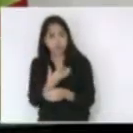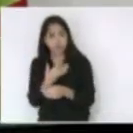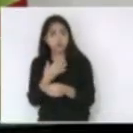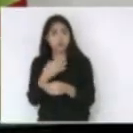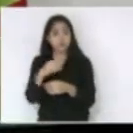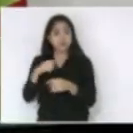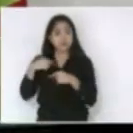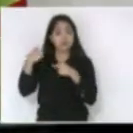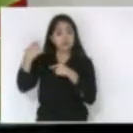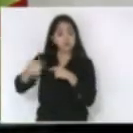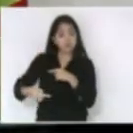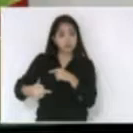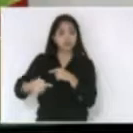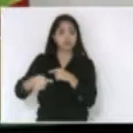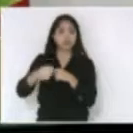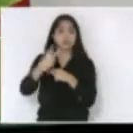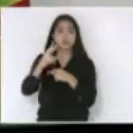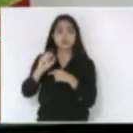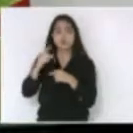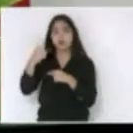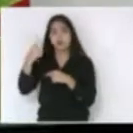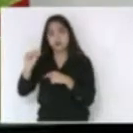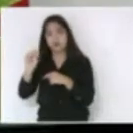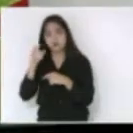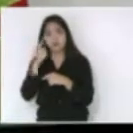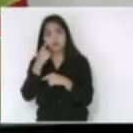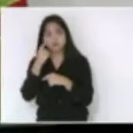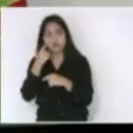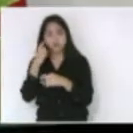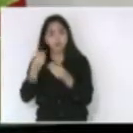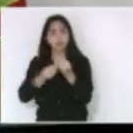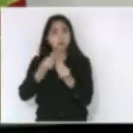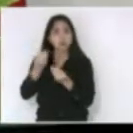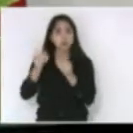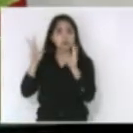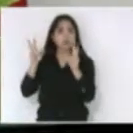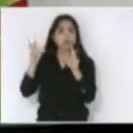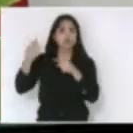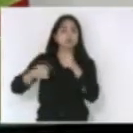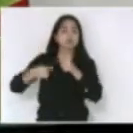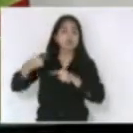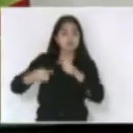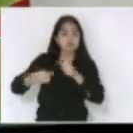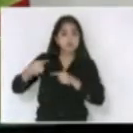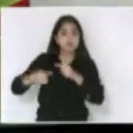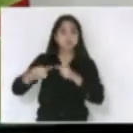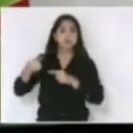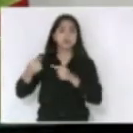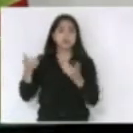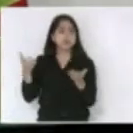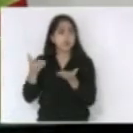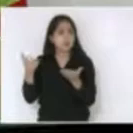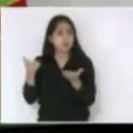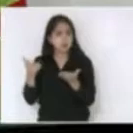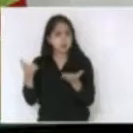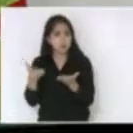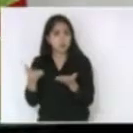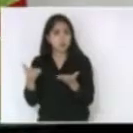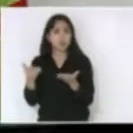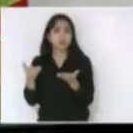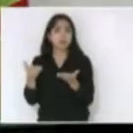acompanhando e perto todo esse debate da campanha da fraternidade que traz esse tema tão atual tão presente